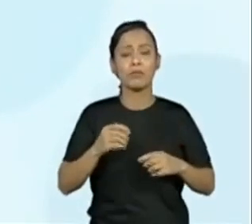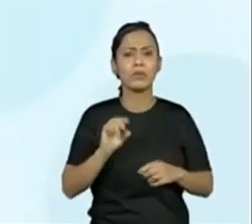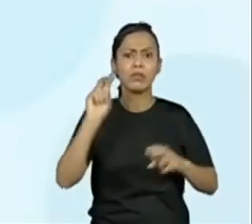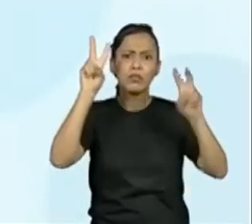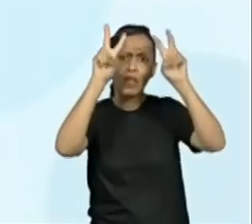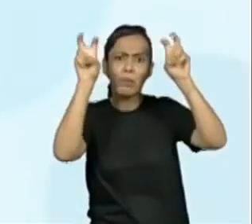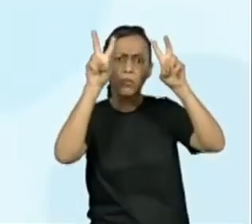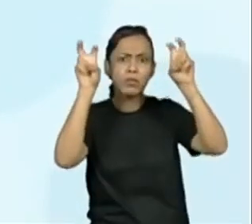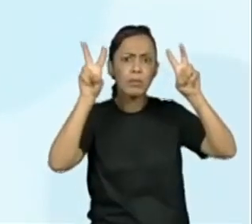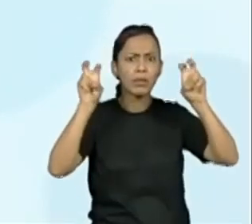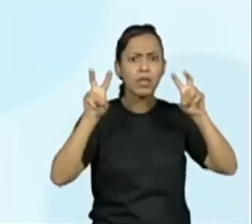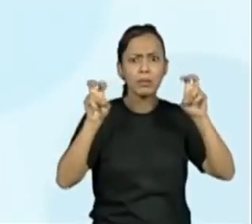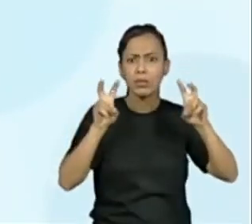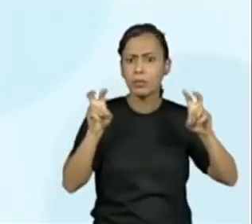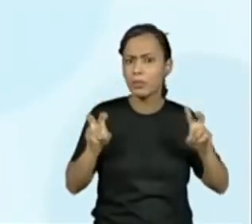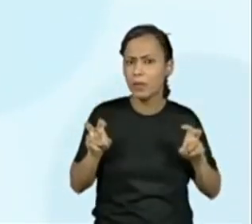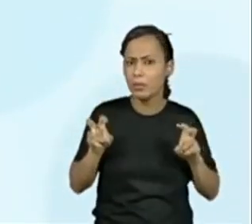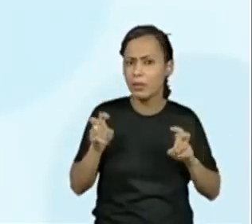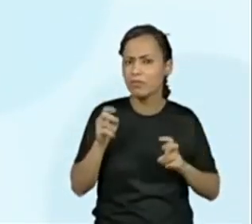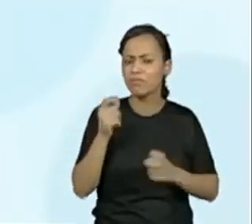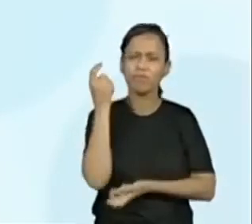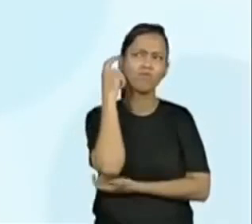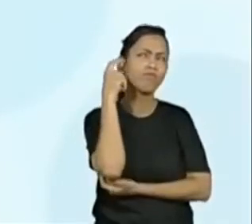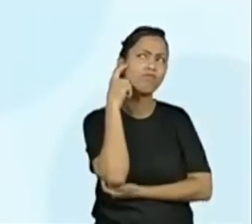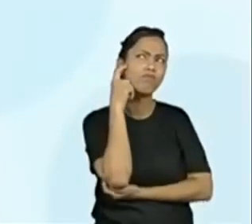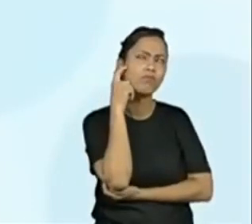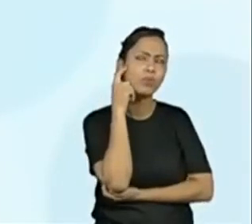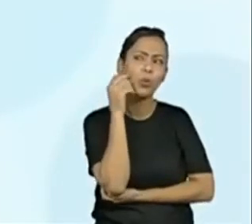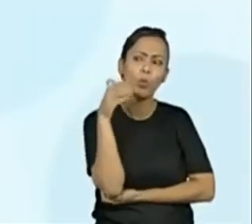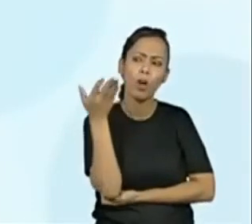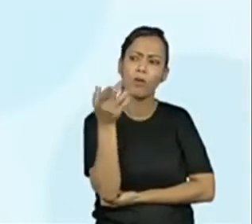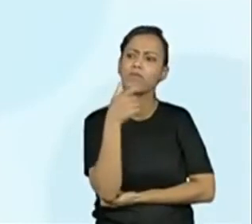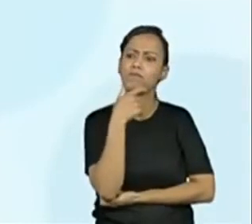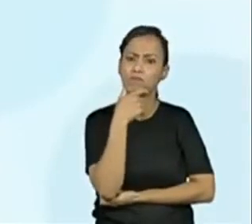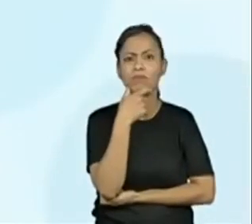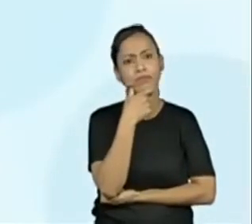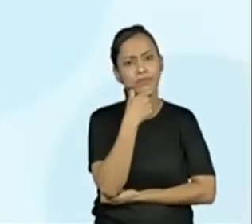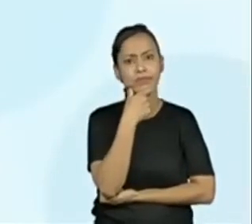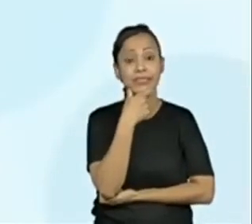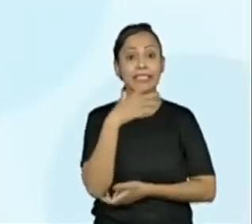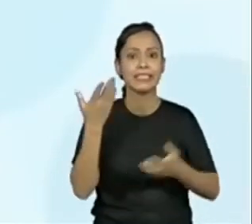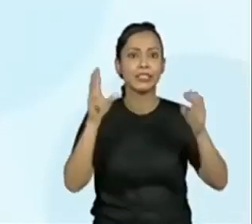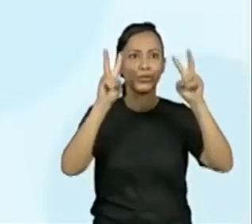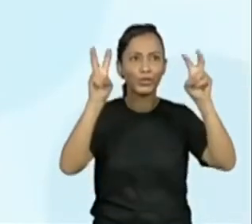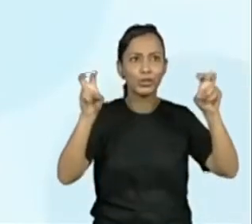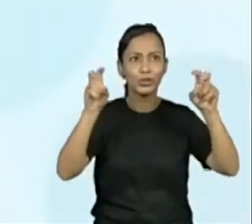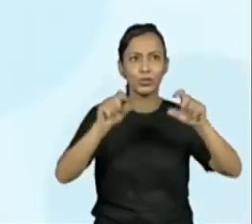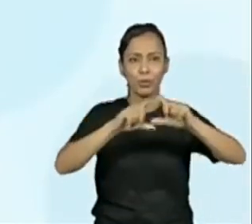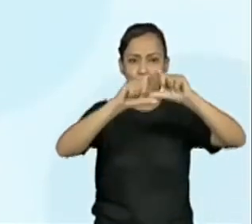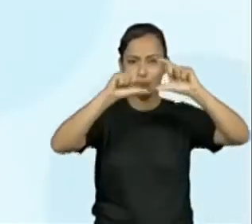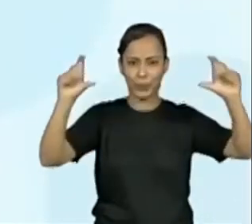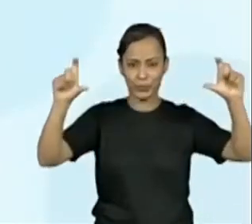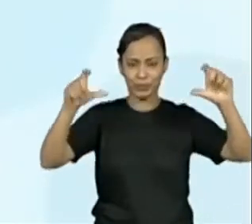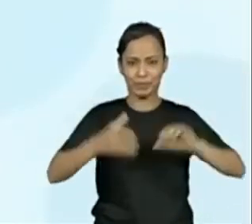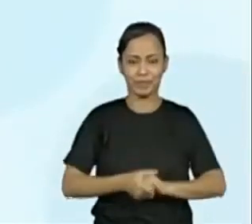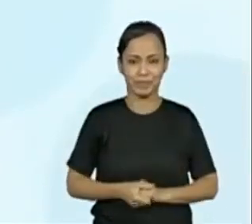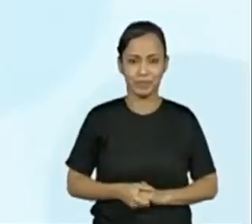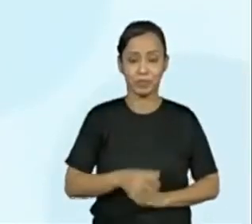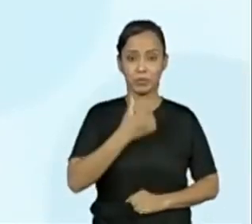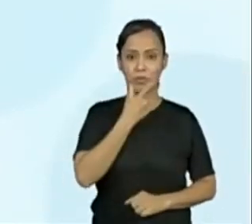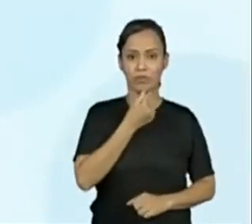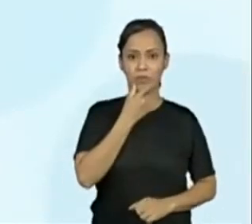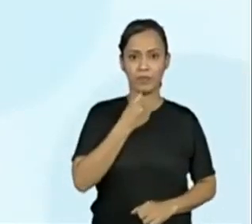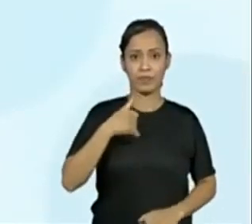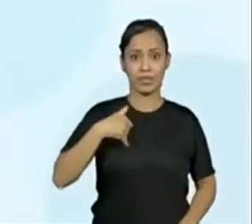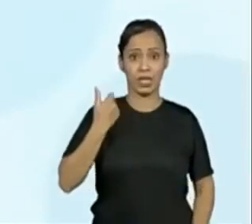tema se confirmarão. Então, vamos à notícia? Olha só, então o título da notícia é Garoto de 12